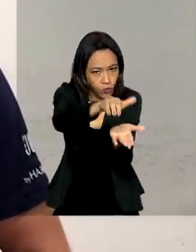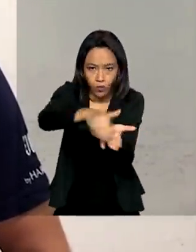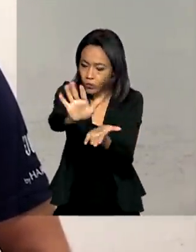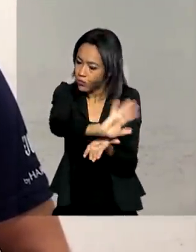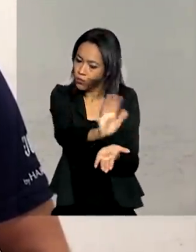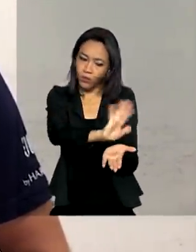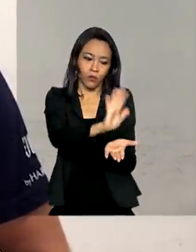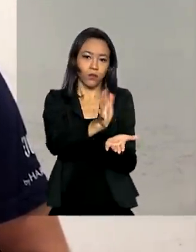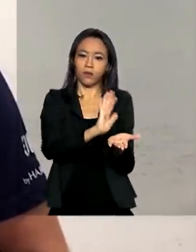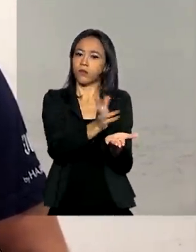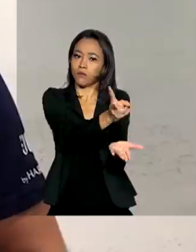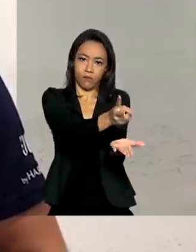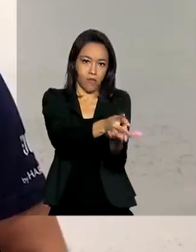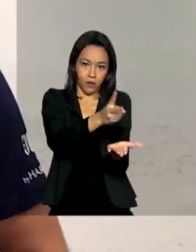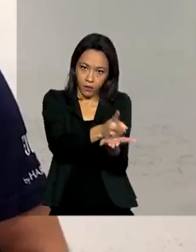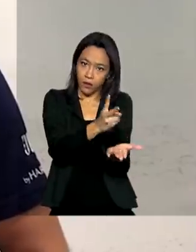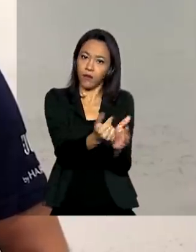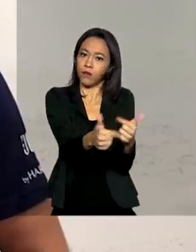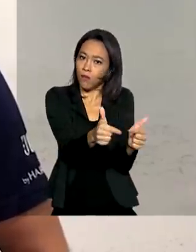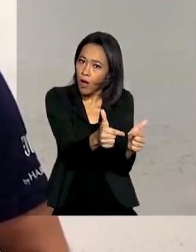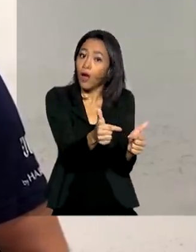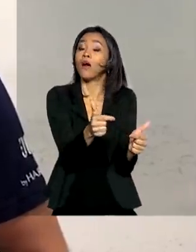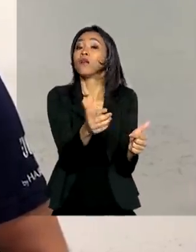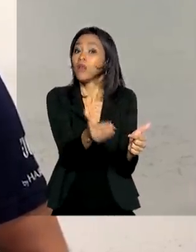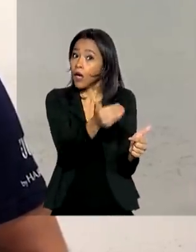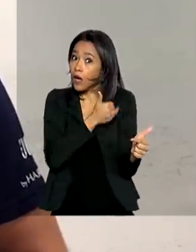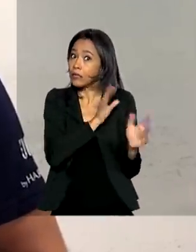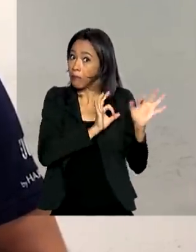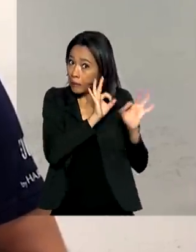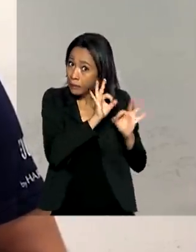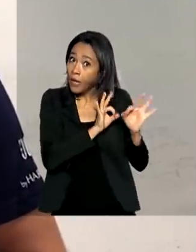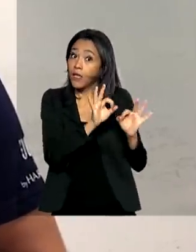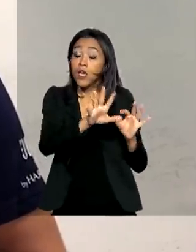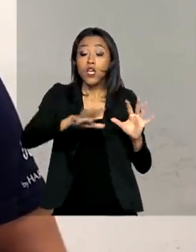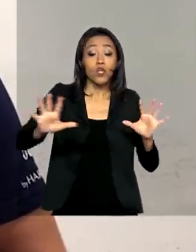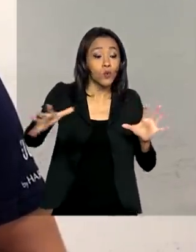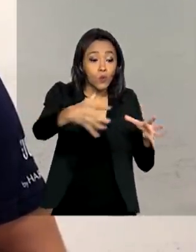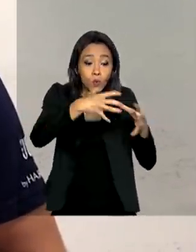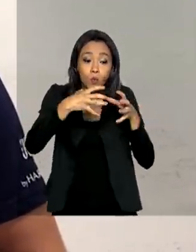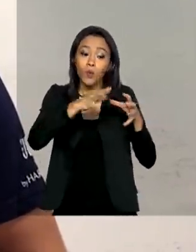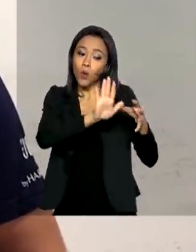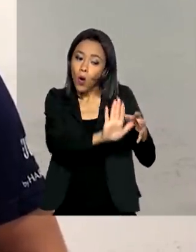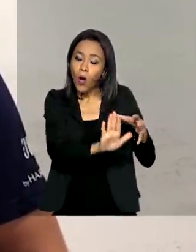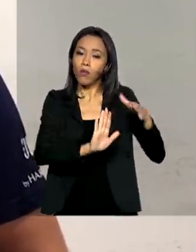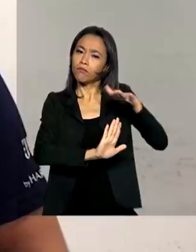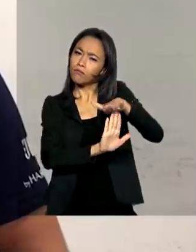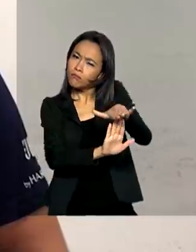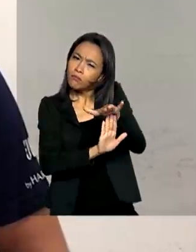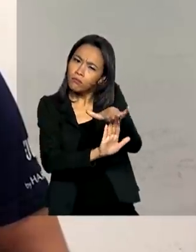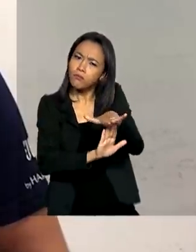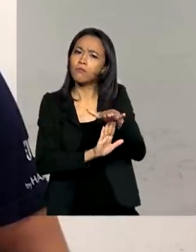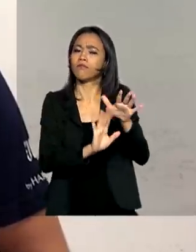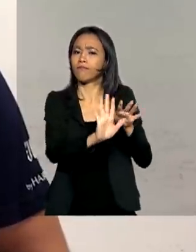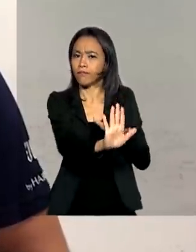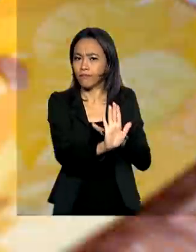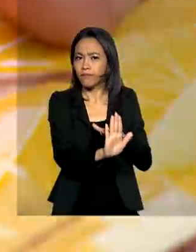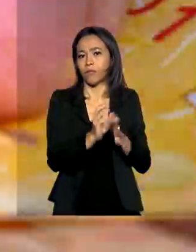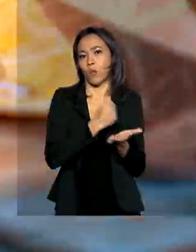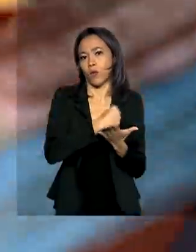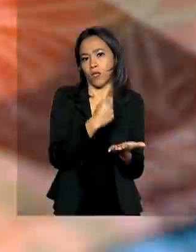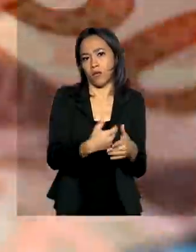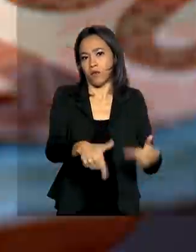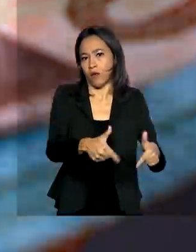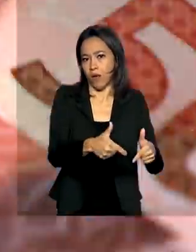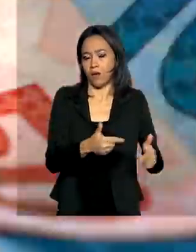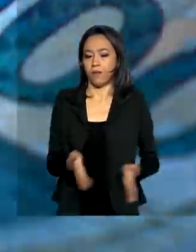programadas e colocamos todos os funcionários da empresa em suspensão do seu contrato de trabalho. A